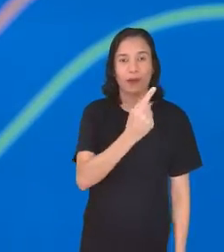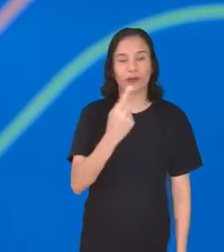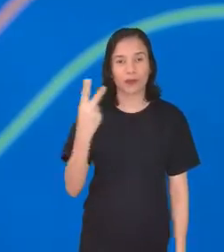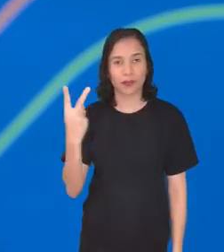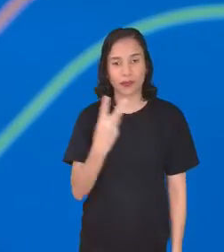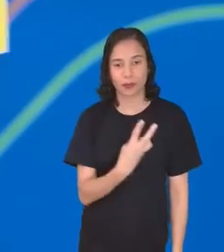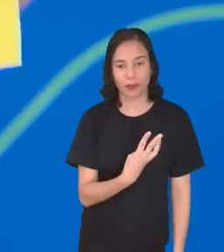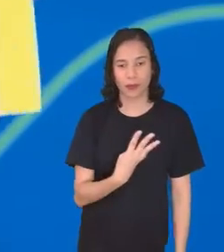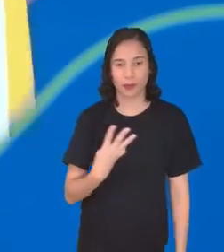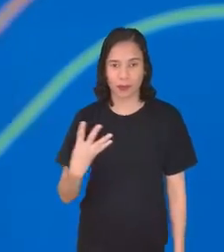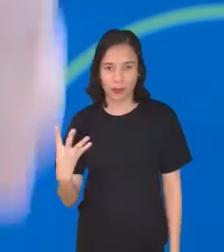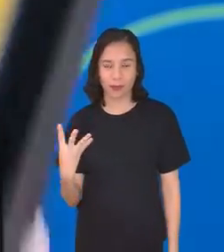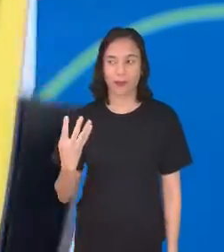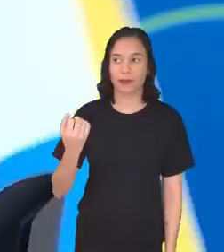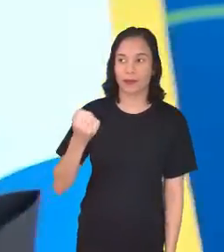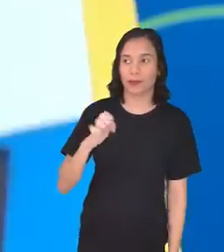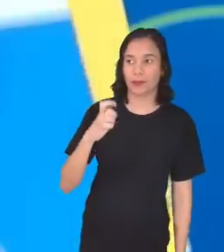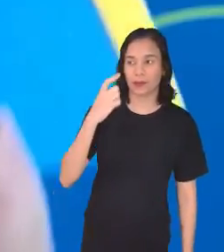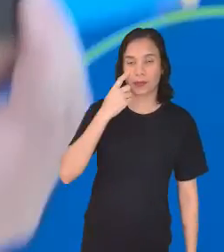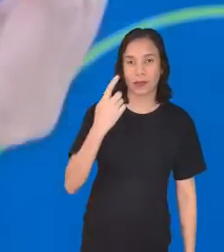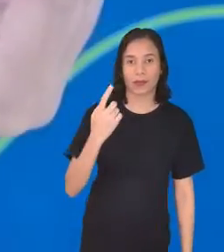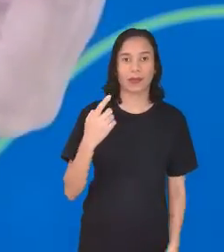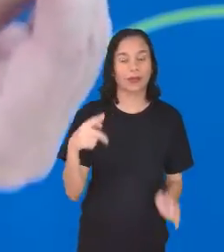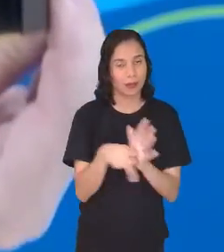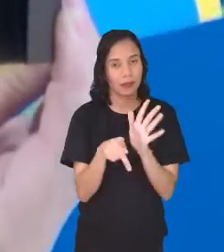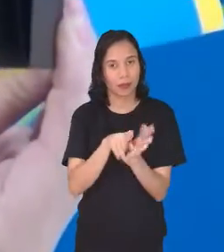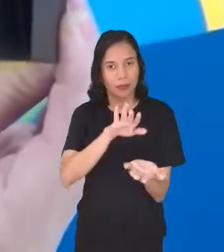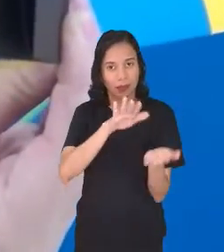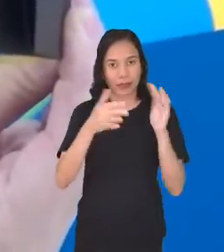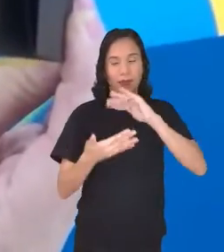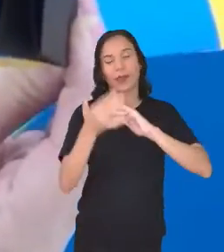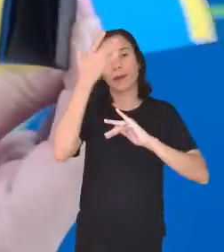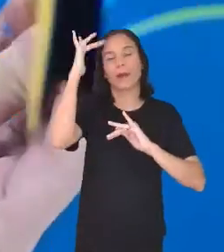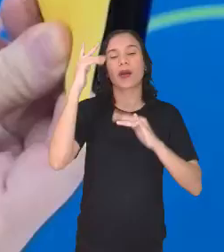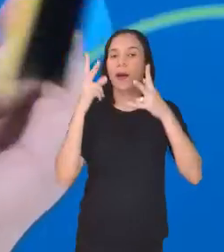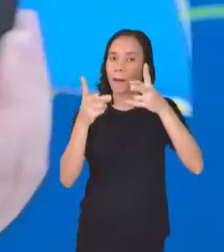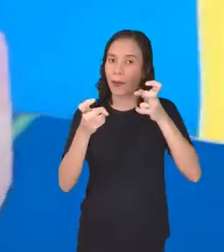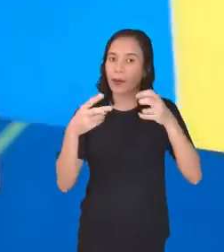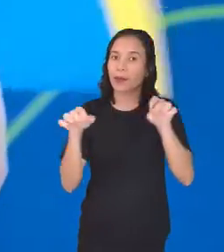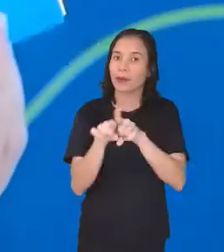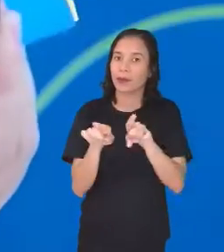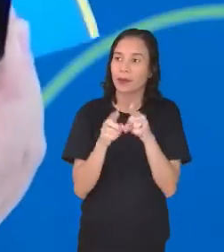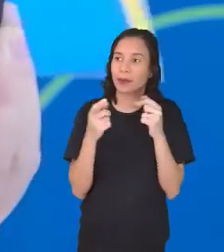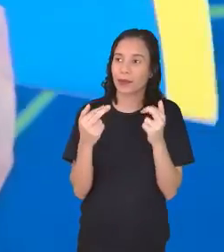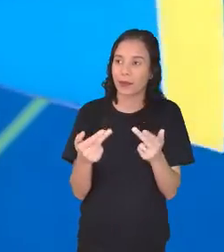Porque se eu virar, você vai ver que são dois.